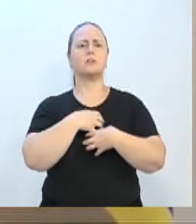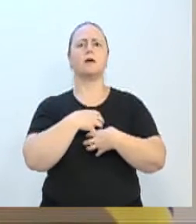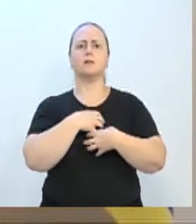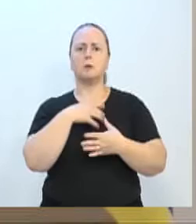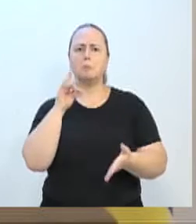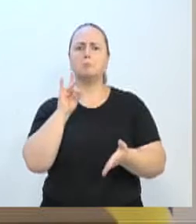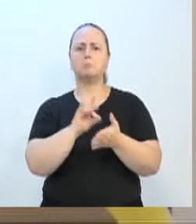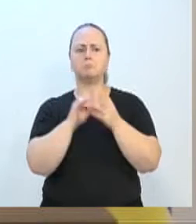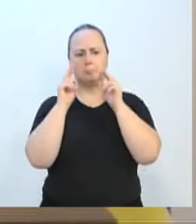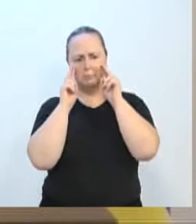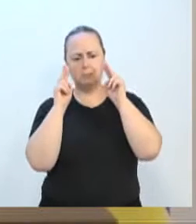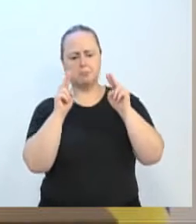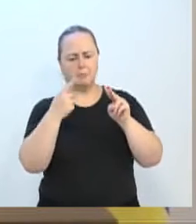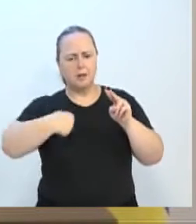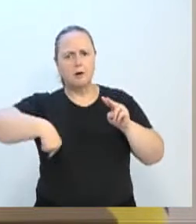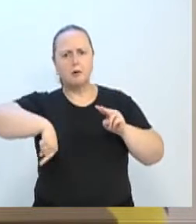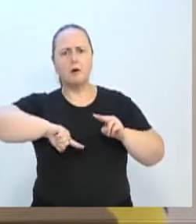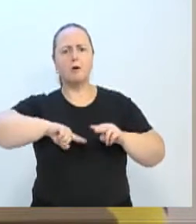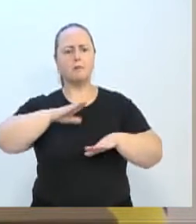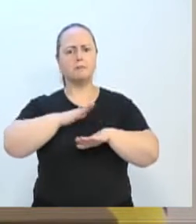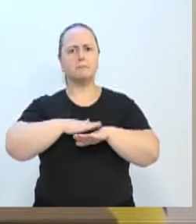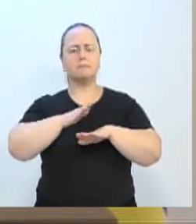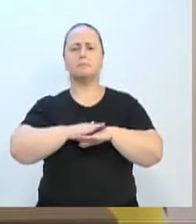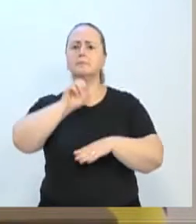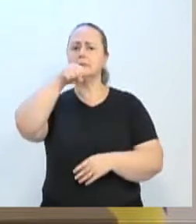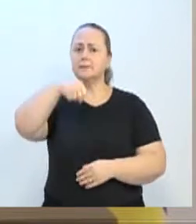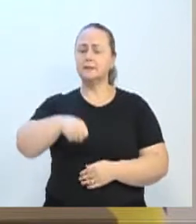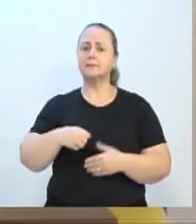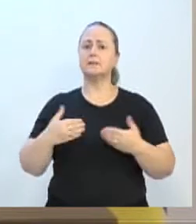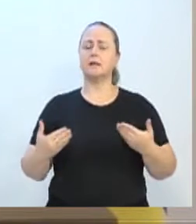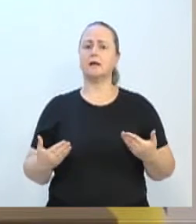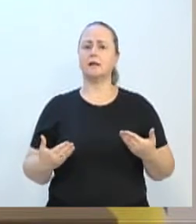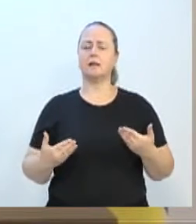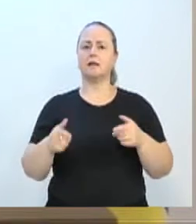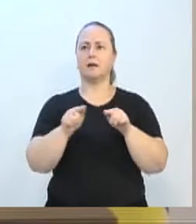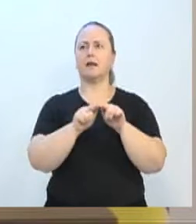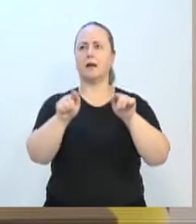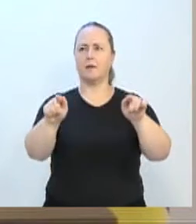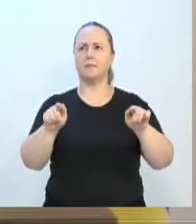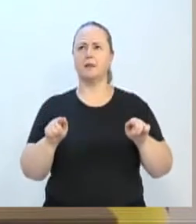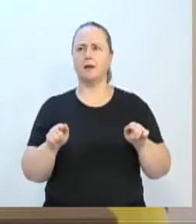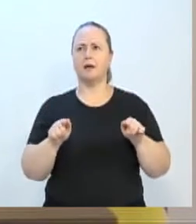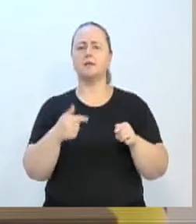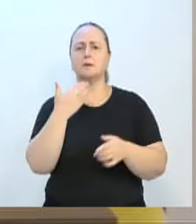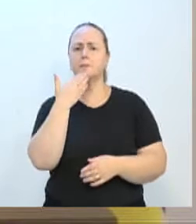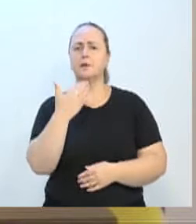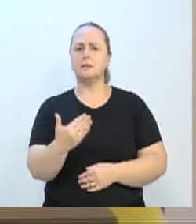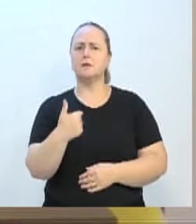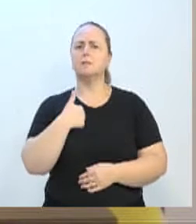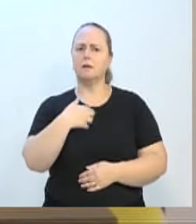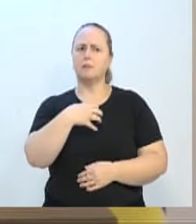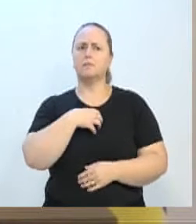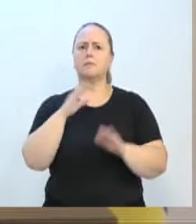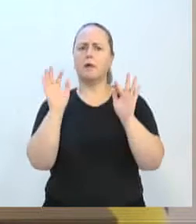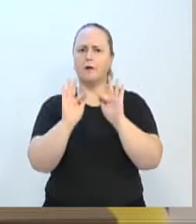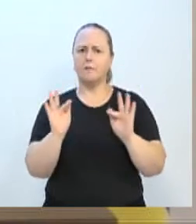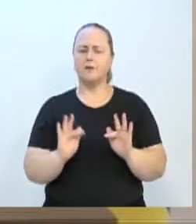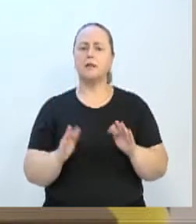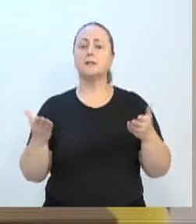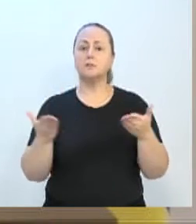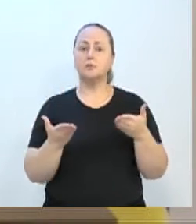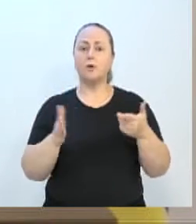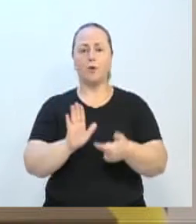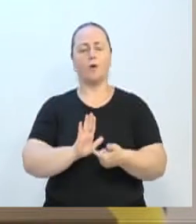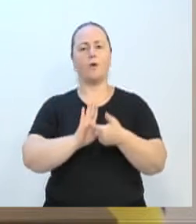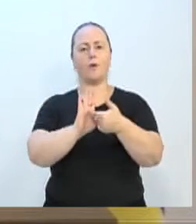que a gente fez requerimentos do meu gabinete, e estão aí, falas, enfim, cobrando. E eu fiquei muito feliz desse gesto dele hoje de vir aqui